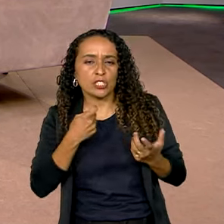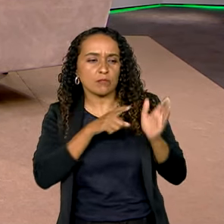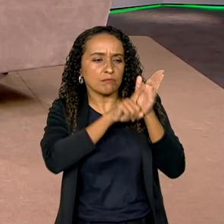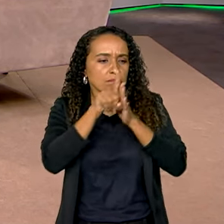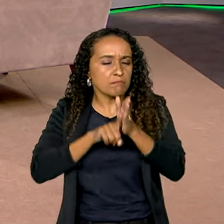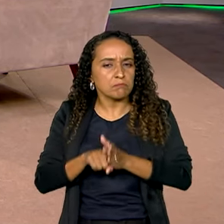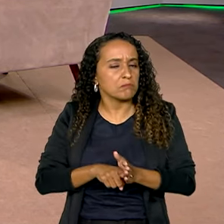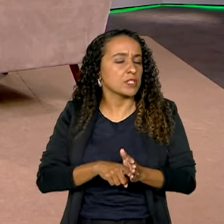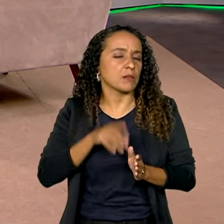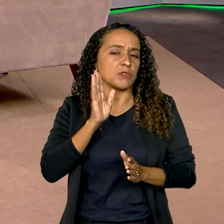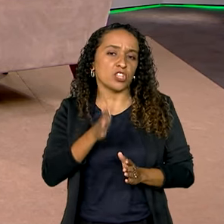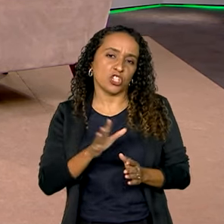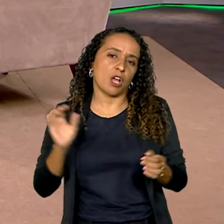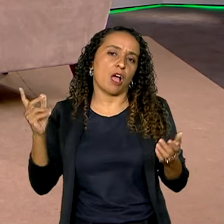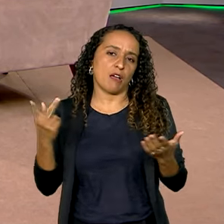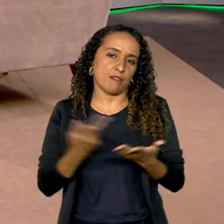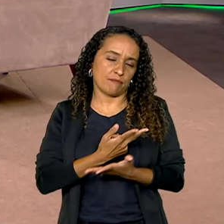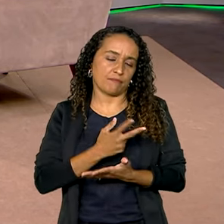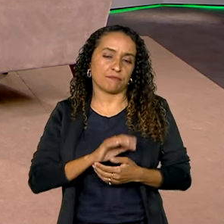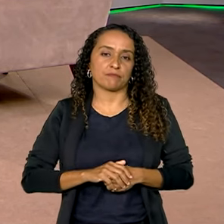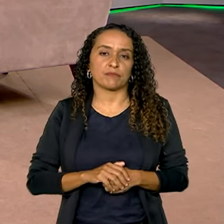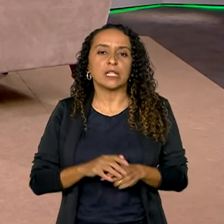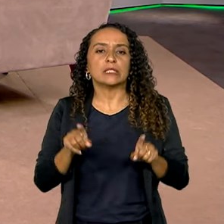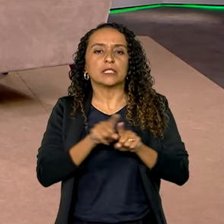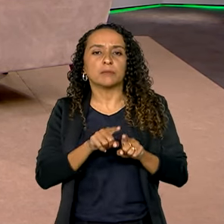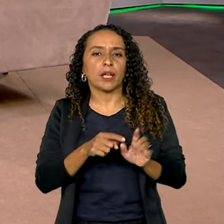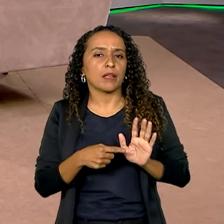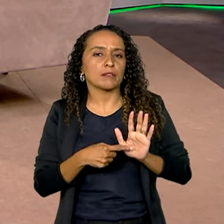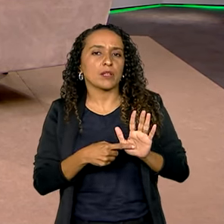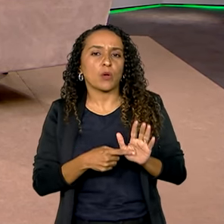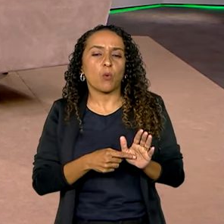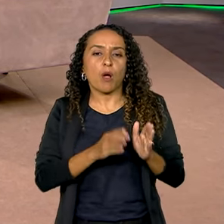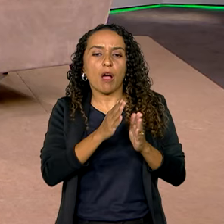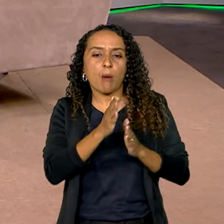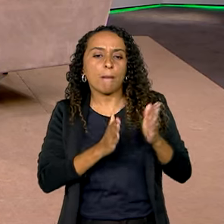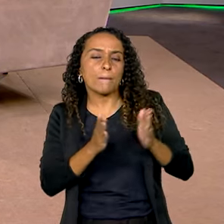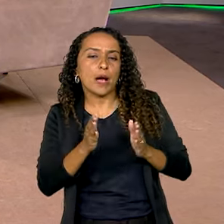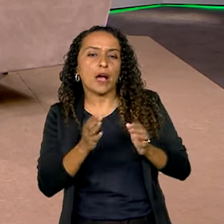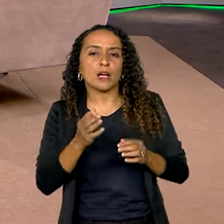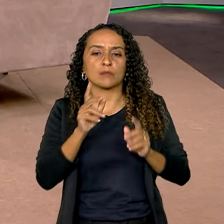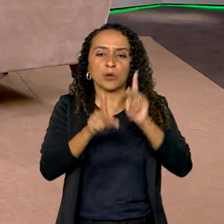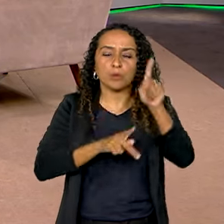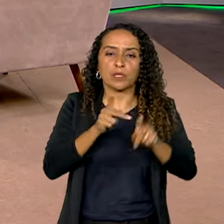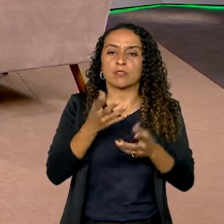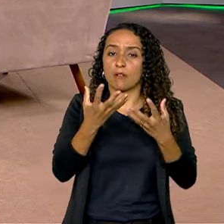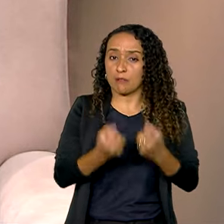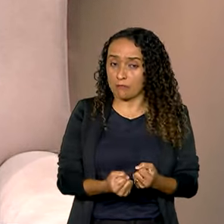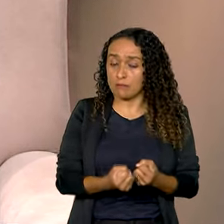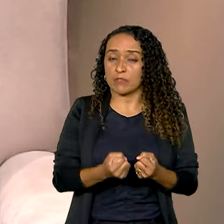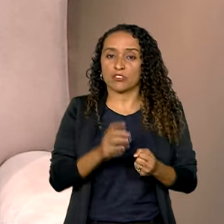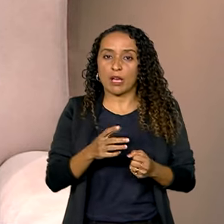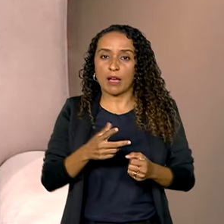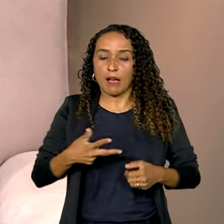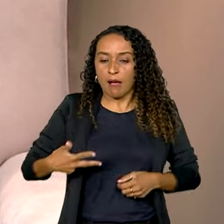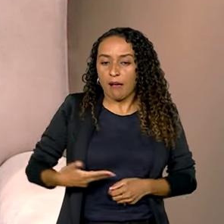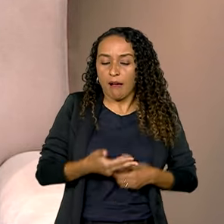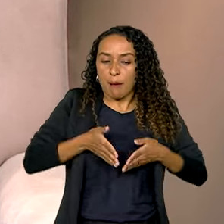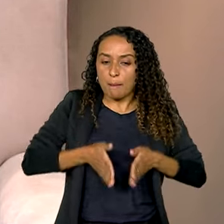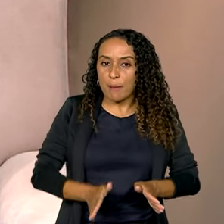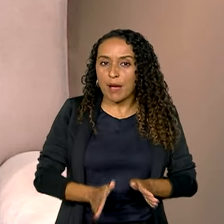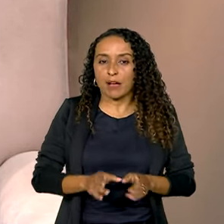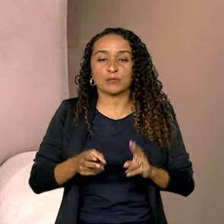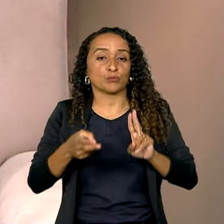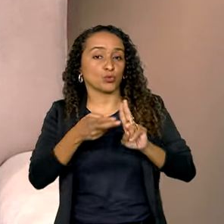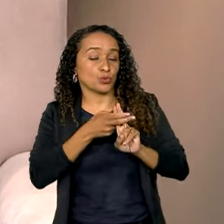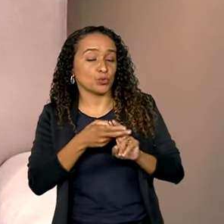exames realizados, indicadores sobre a parcela da população que foi atendida, que realizou parto pelo SUS, que